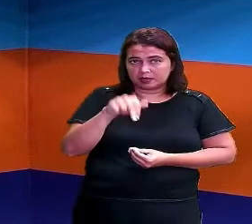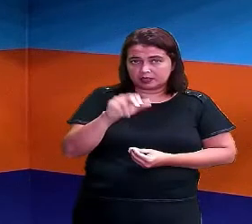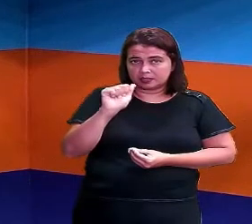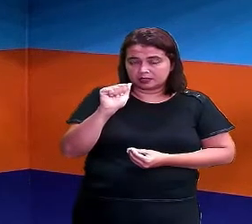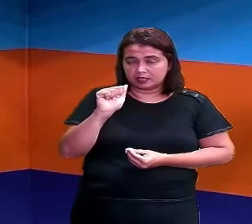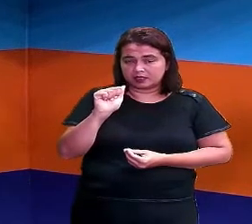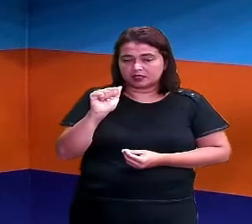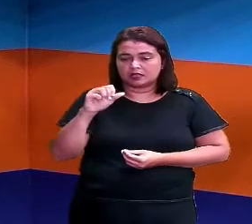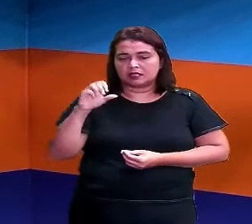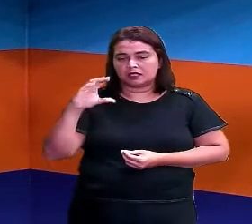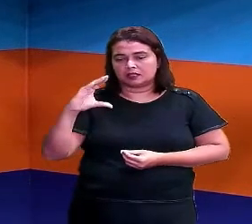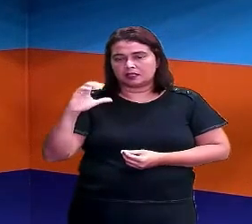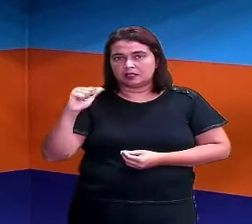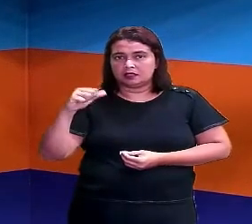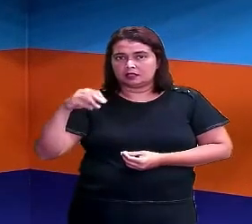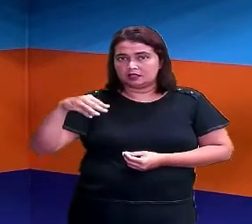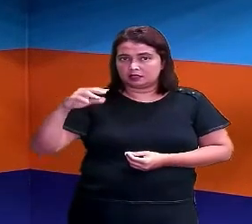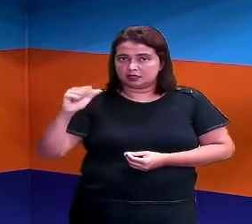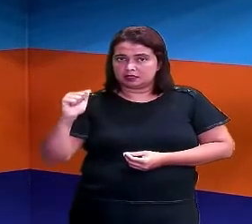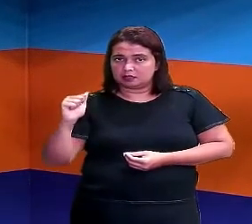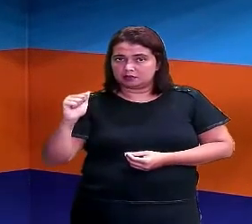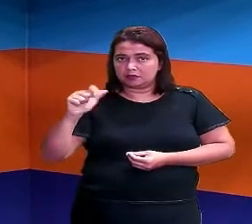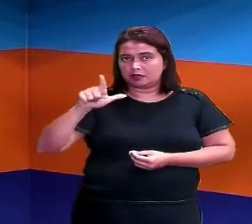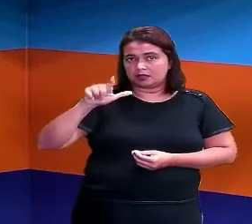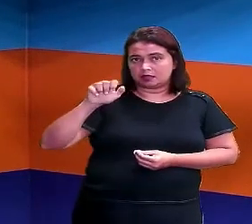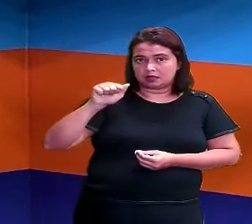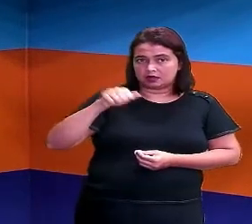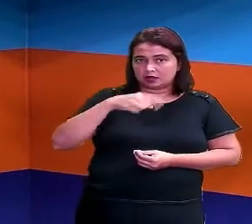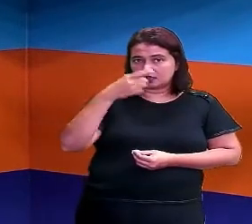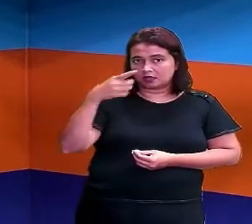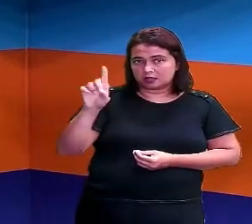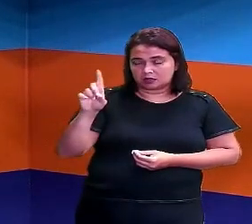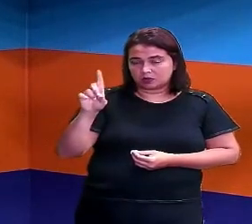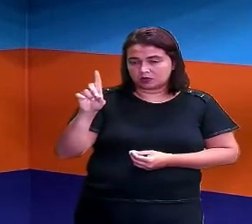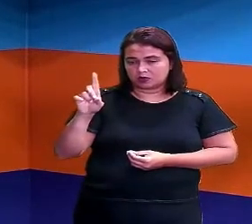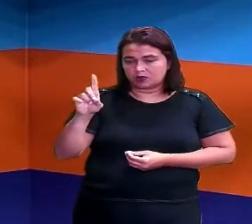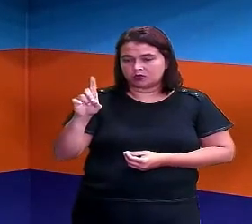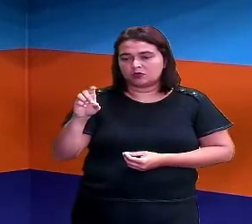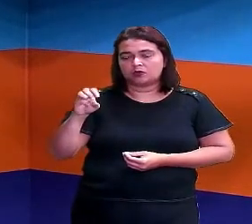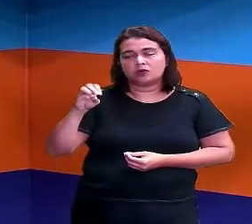cama, leão,